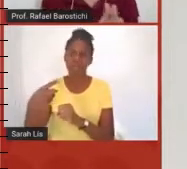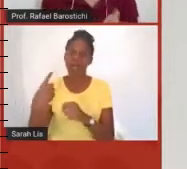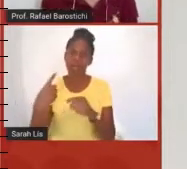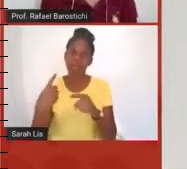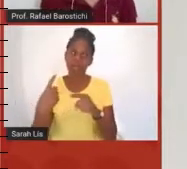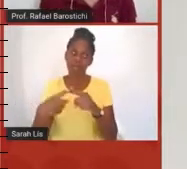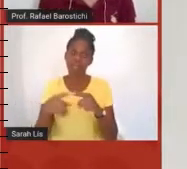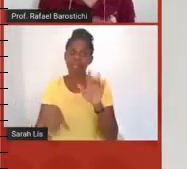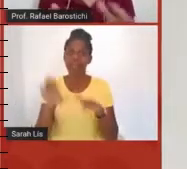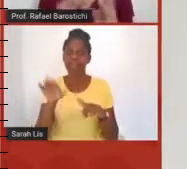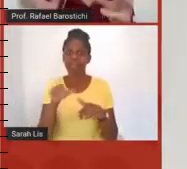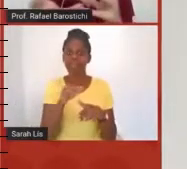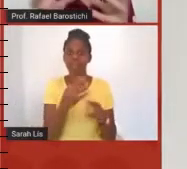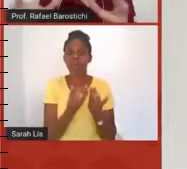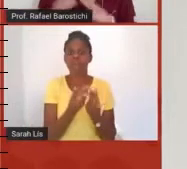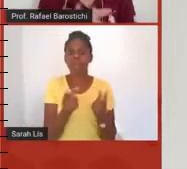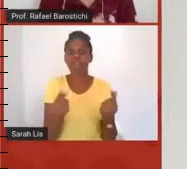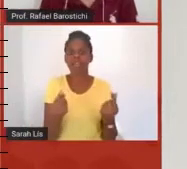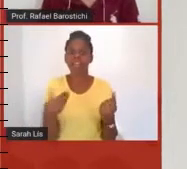nessas três